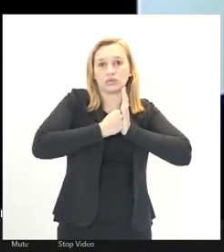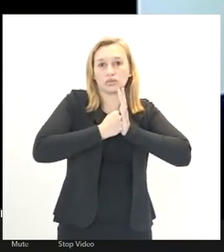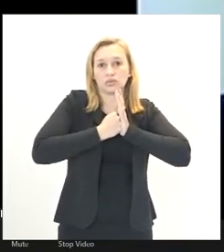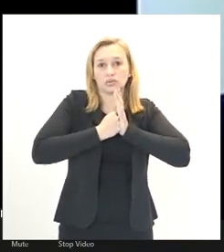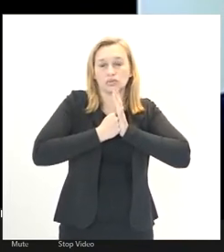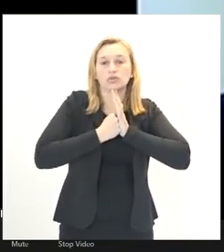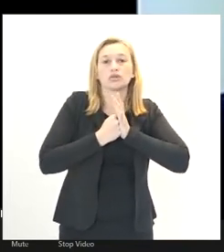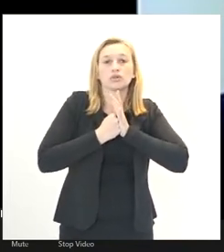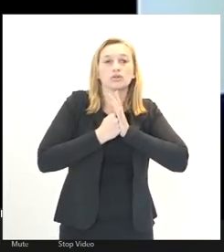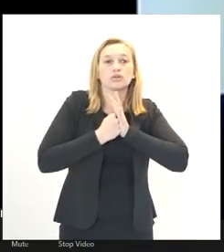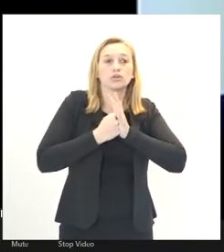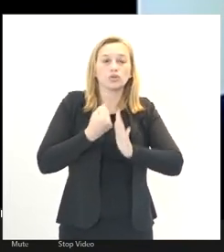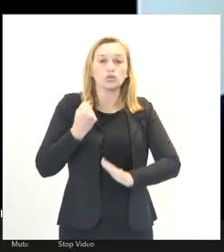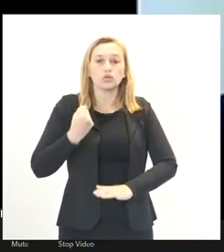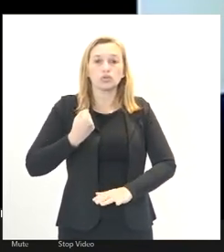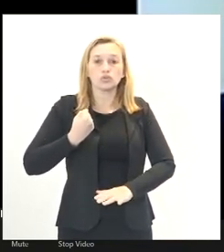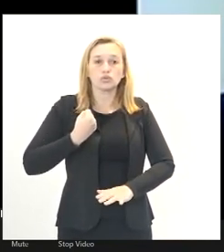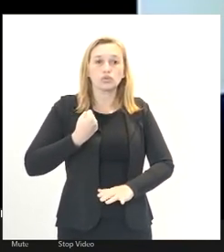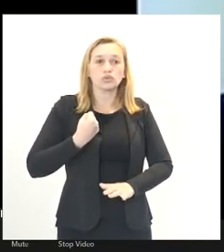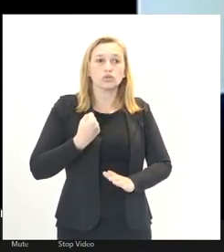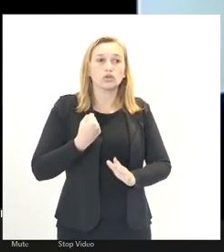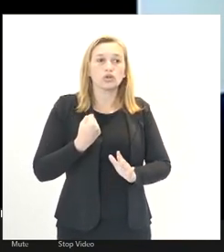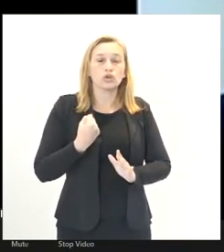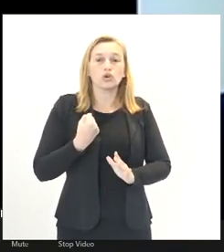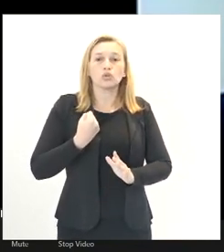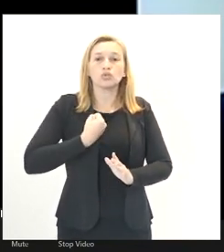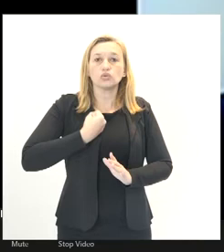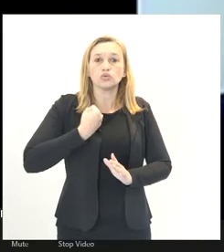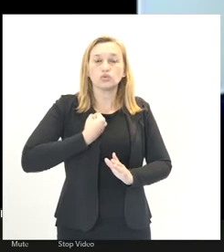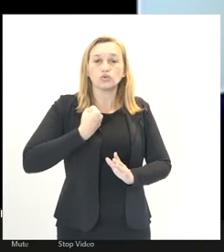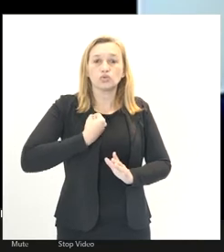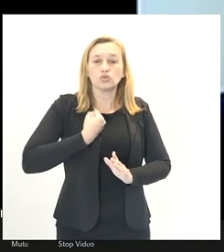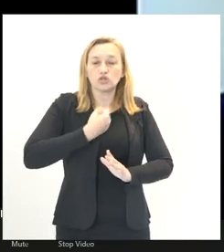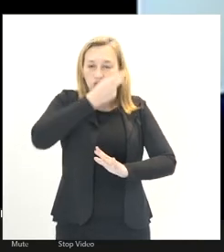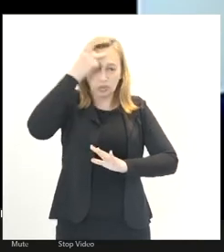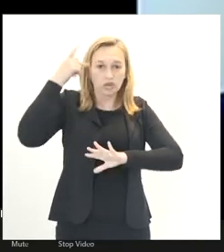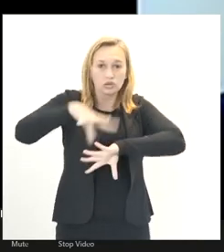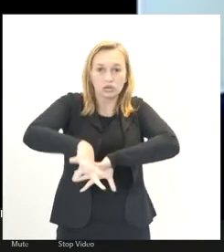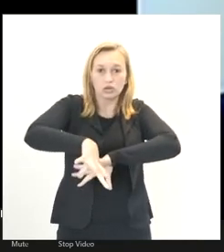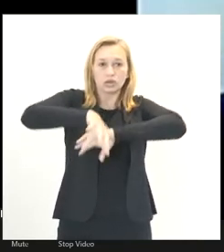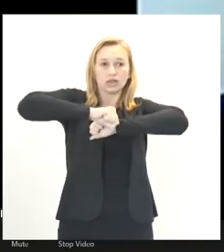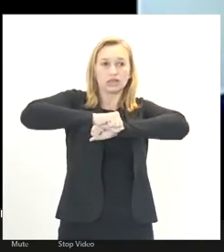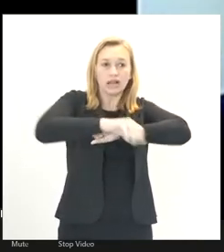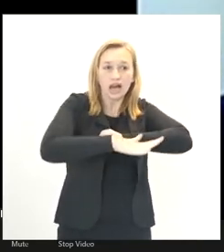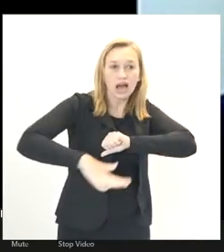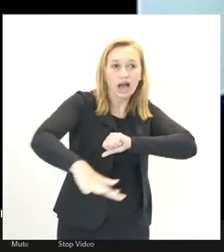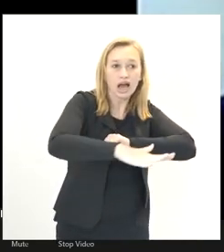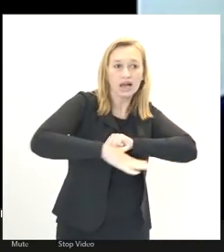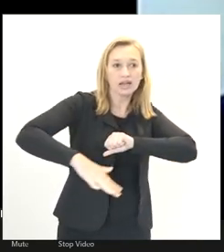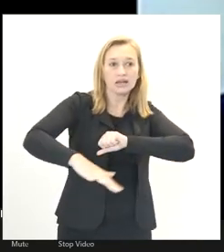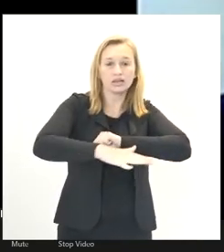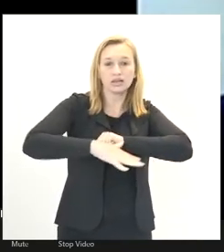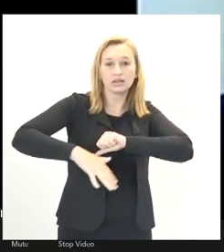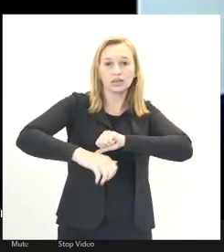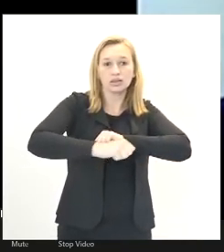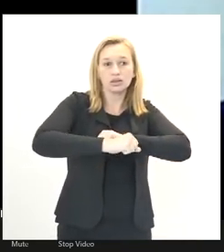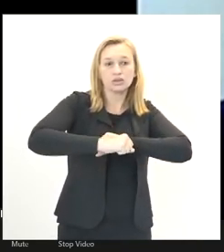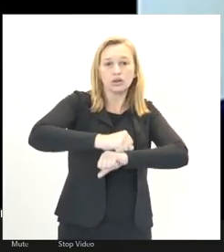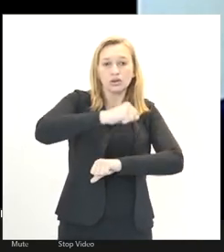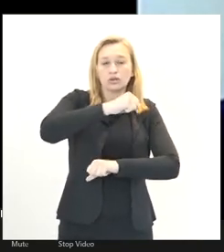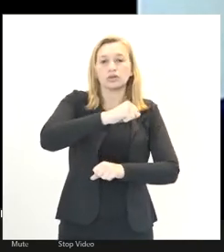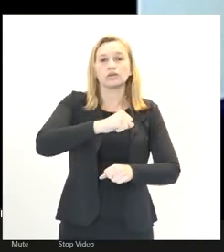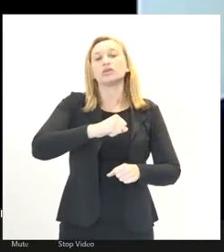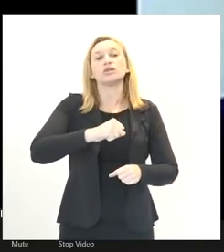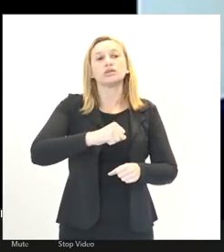ao aumento dos casos de Covid-19 na rede pública municipal de ensino